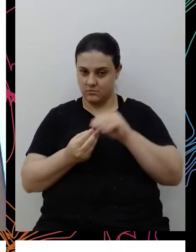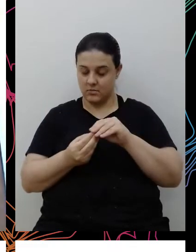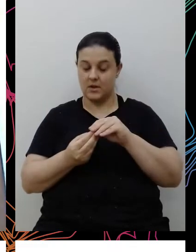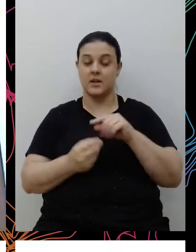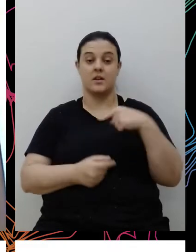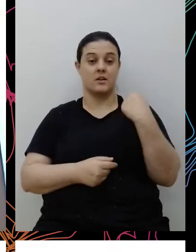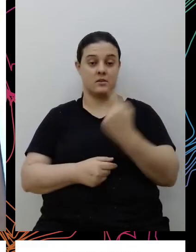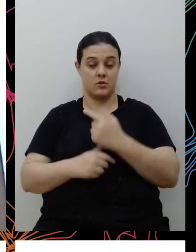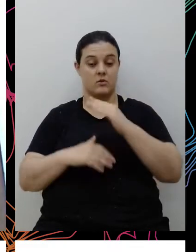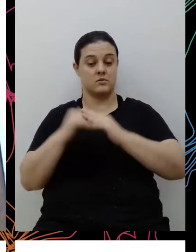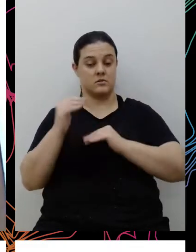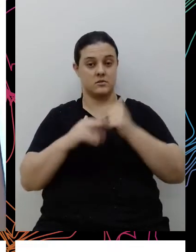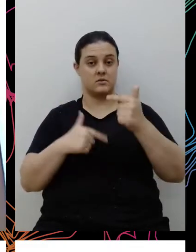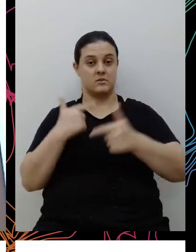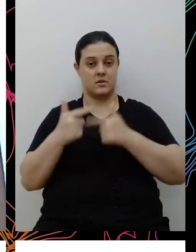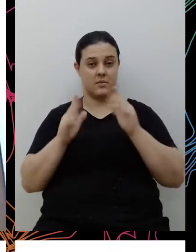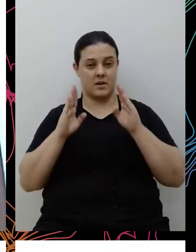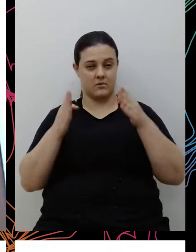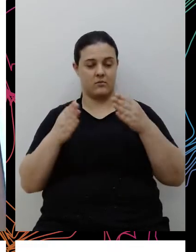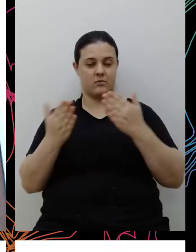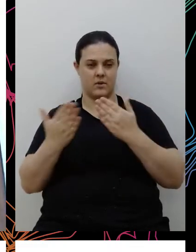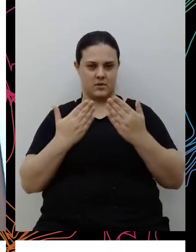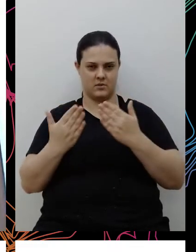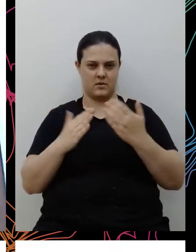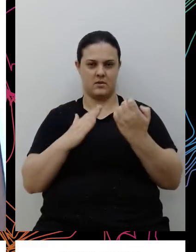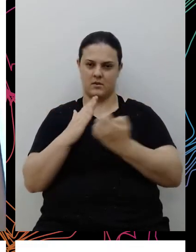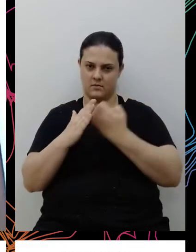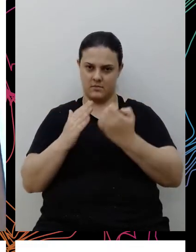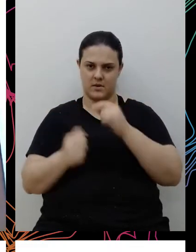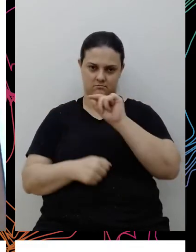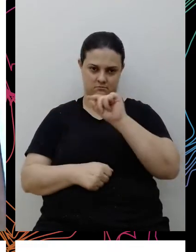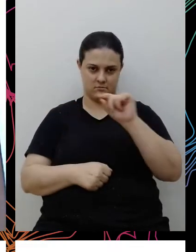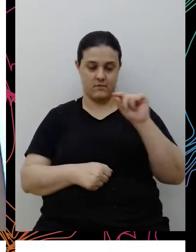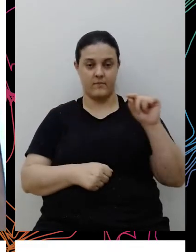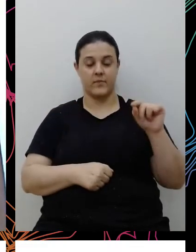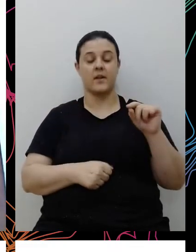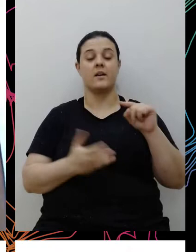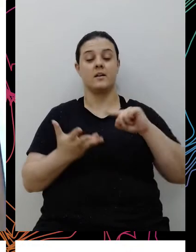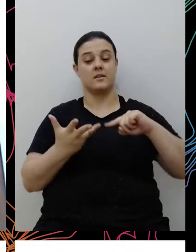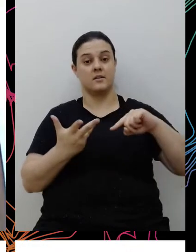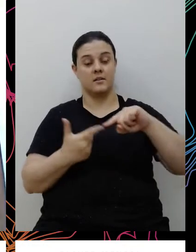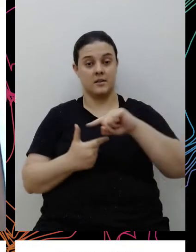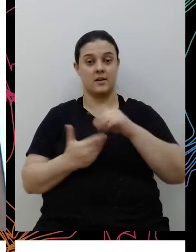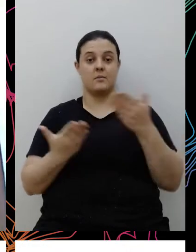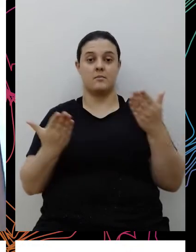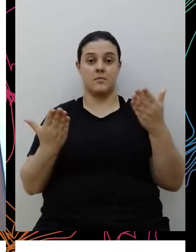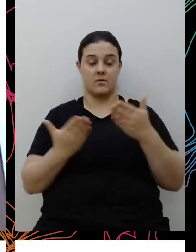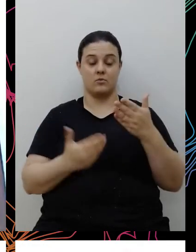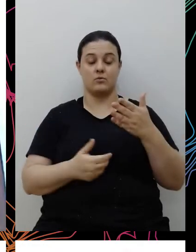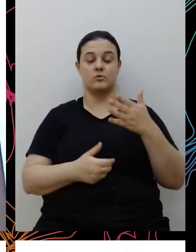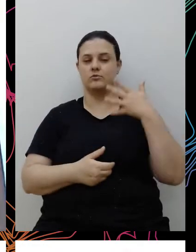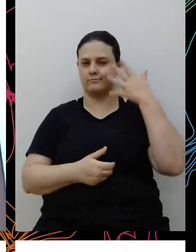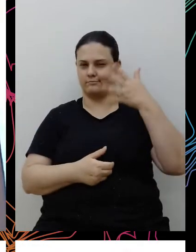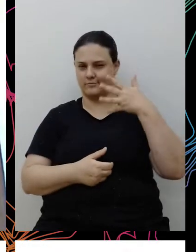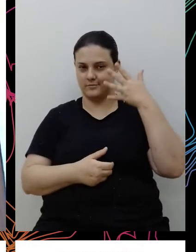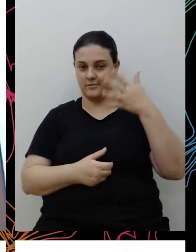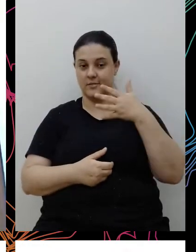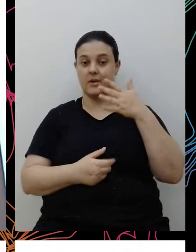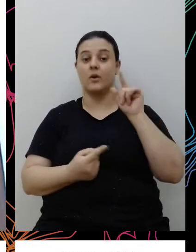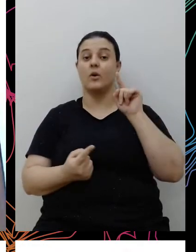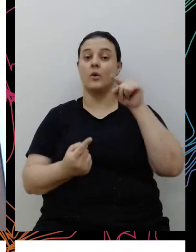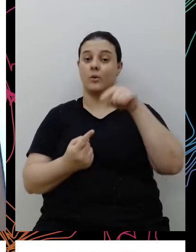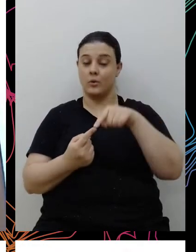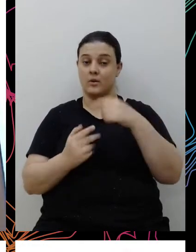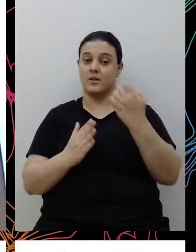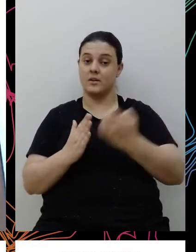atua muito nessa linha de diálogo com as empresas. Então, essas questões que a gente coloca aqui hoje no painel são questões que a gente leva para as nossas